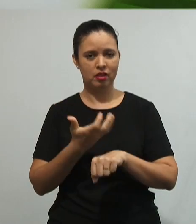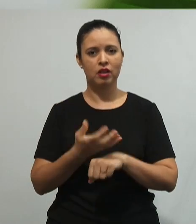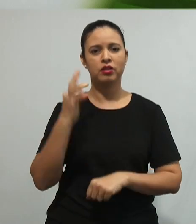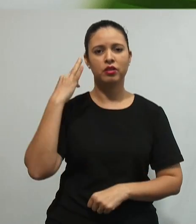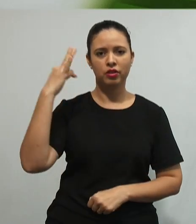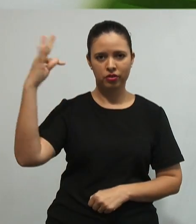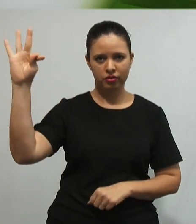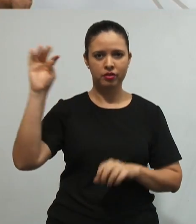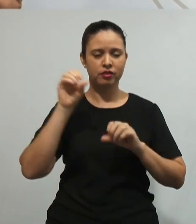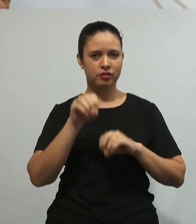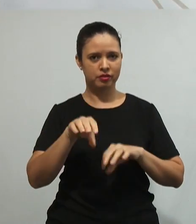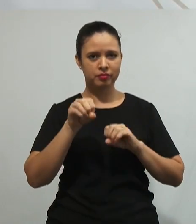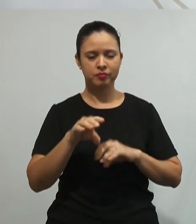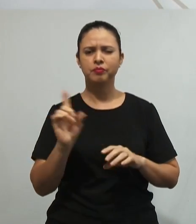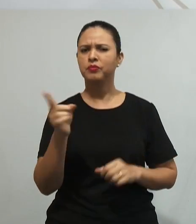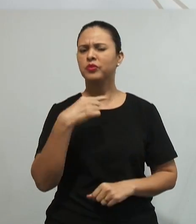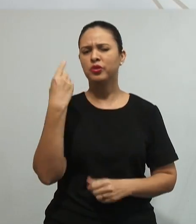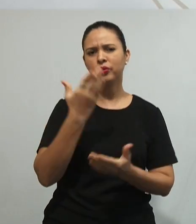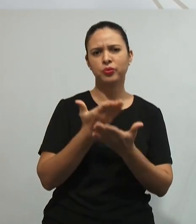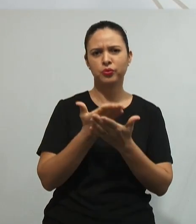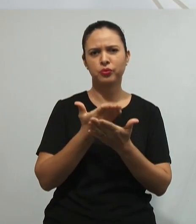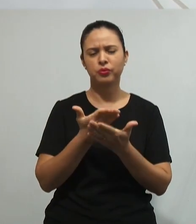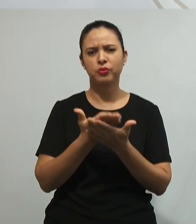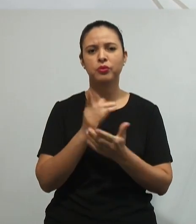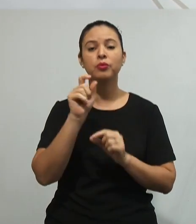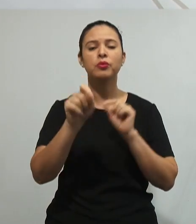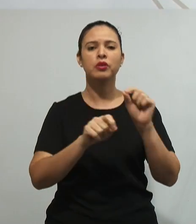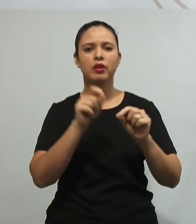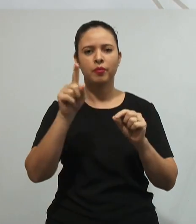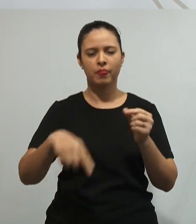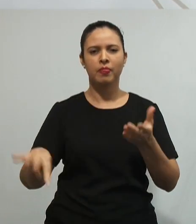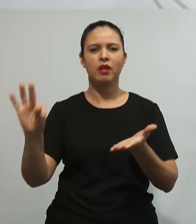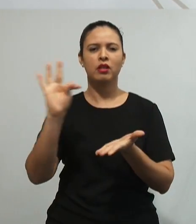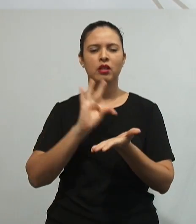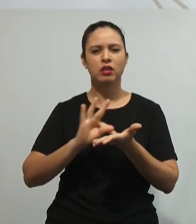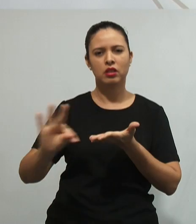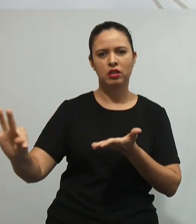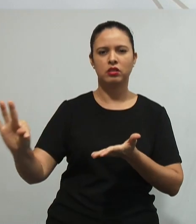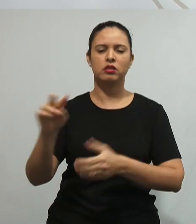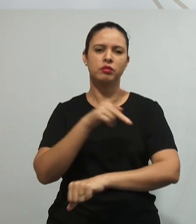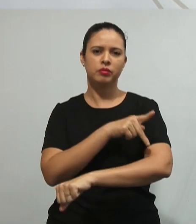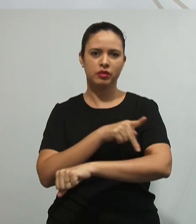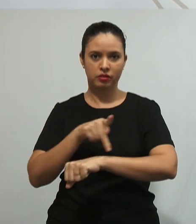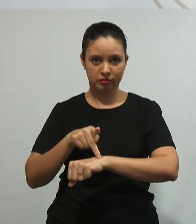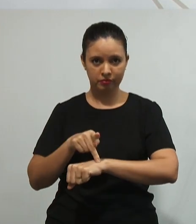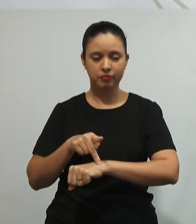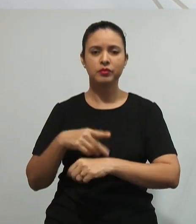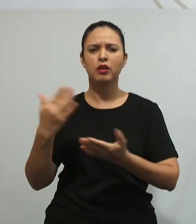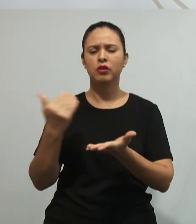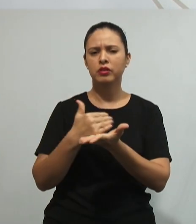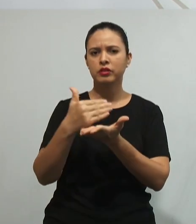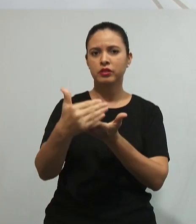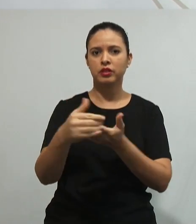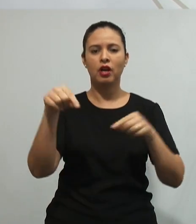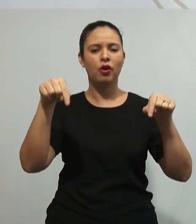Educacionais, nós estamos estudando as tendências pedagógicas. E para iniciar a aula de hoje, eu quero